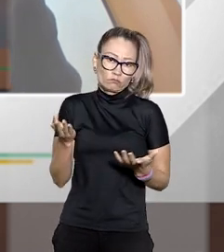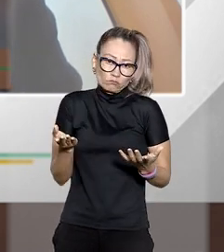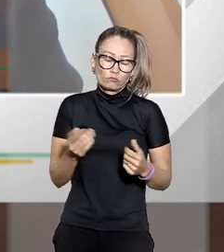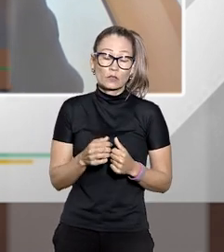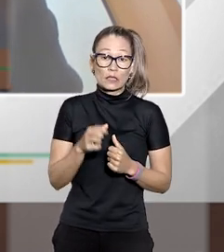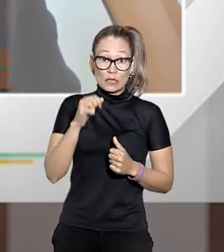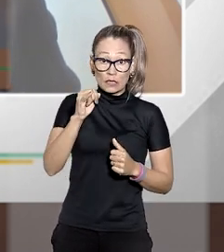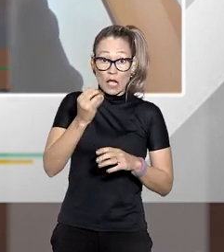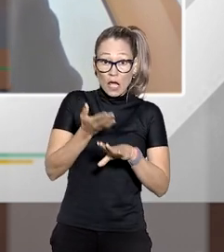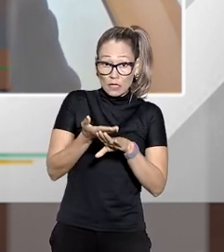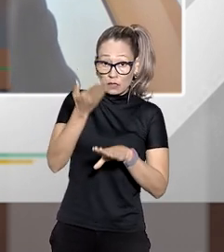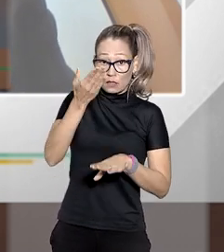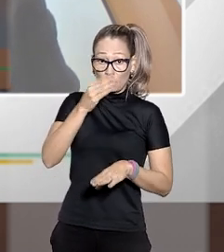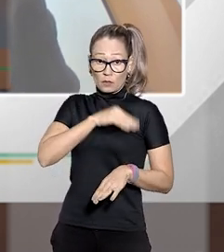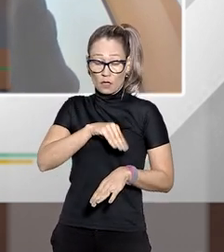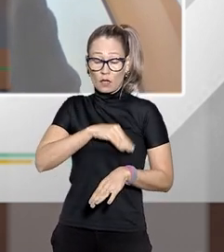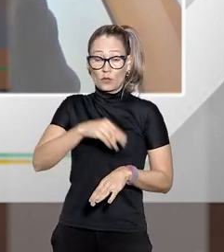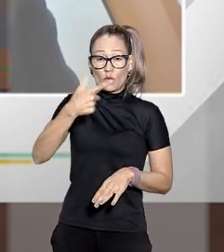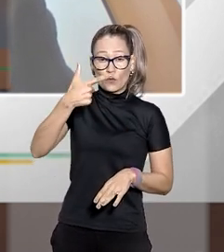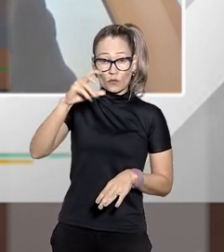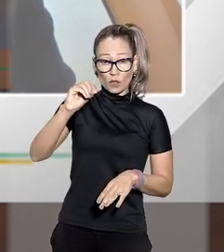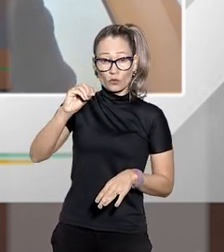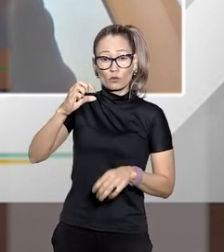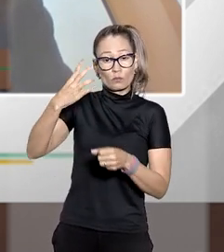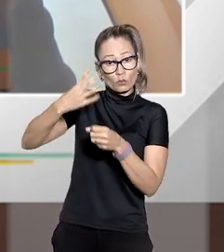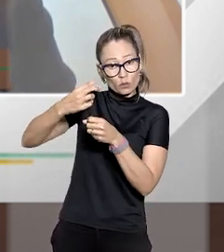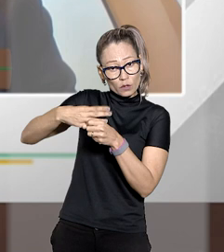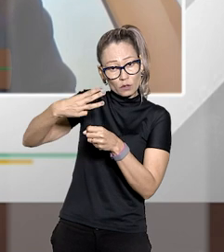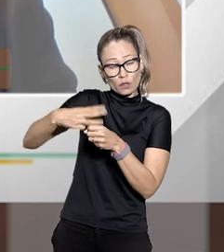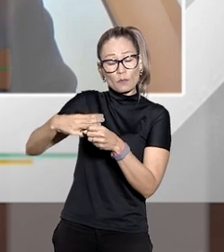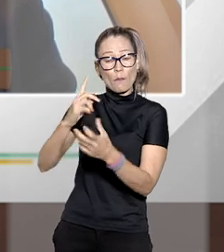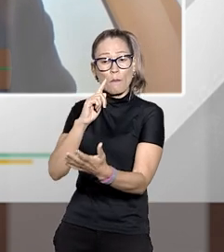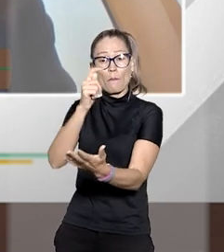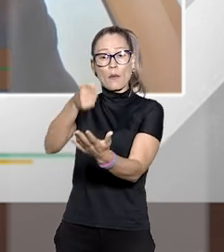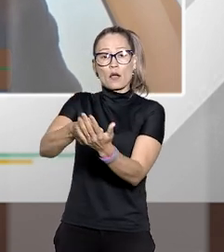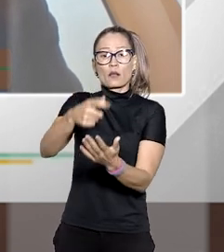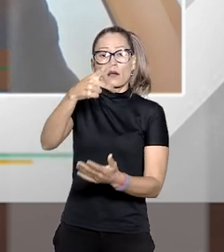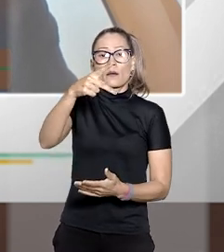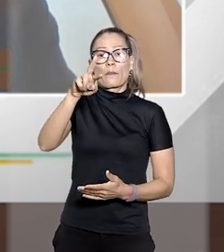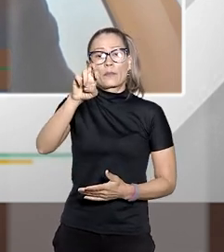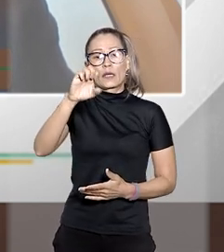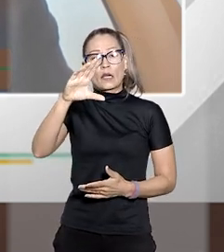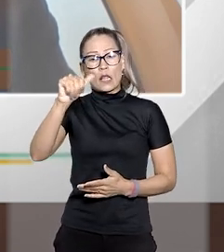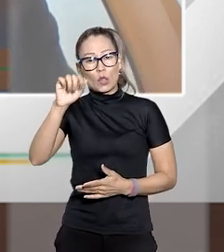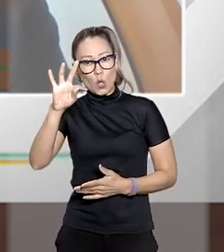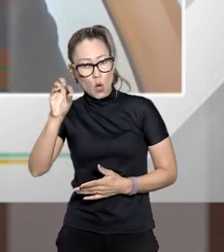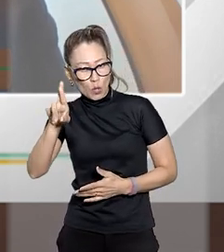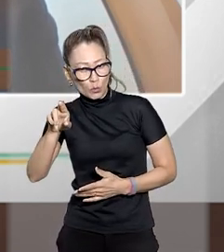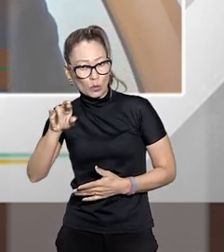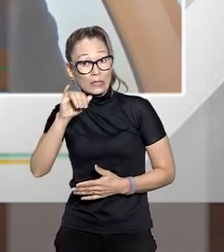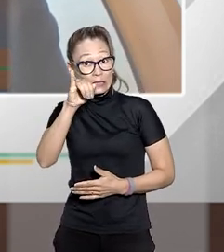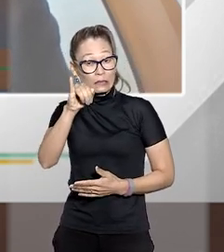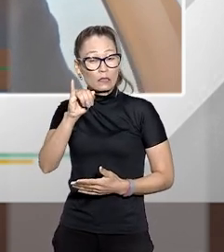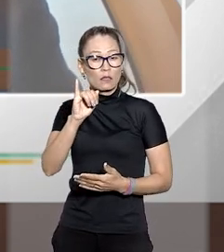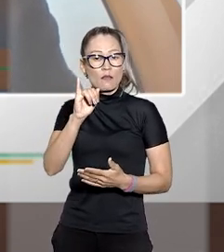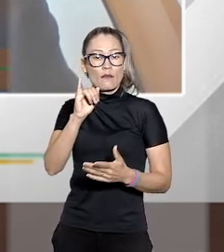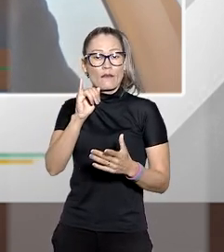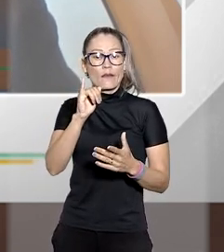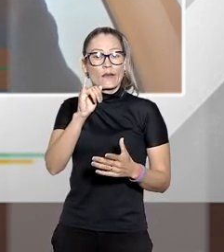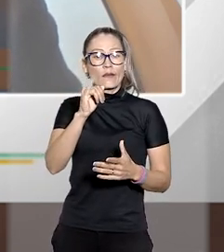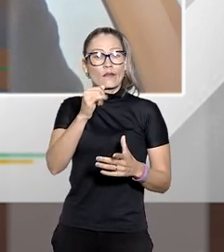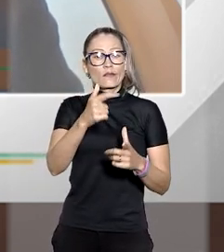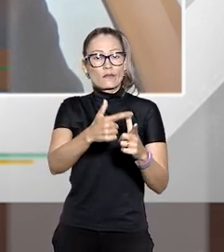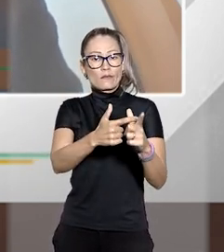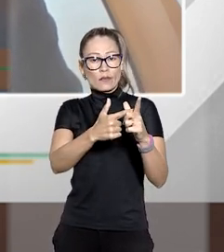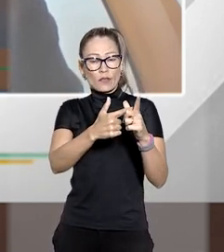aquela dívida acima de 20 esse ente público esse município vai pagar por precatório se for abaixo de 20 paga por